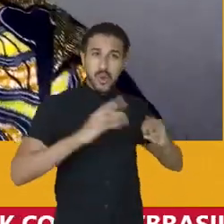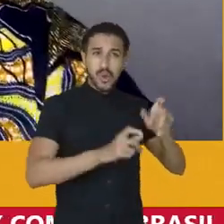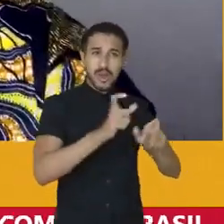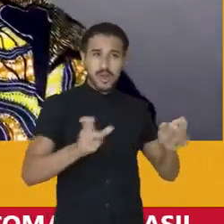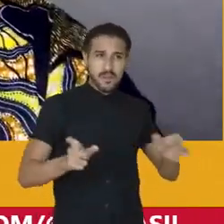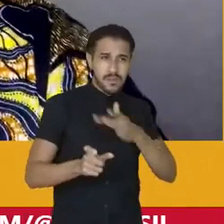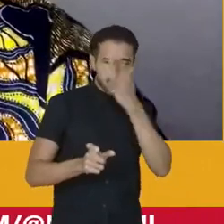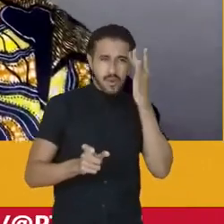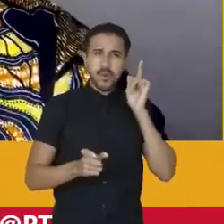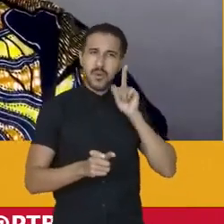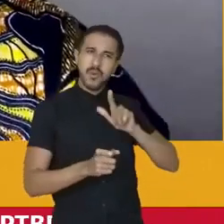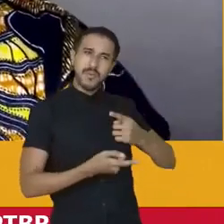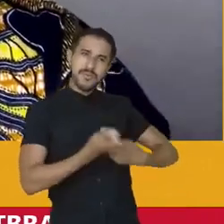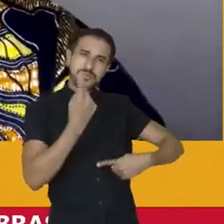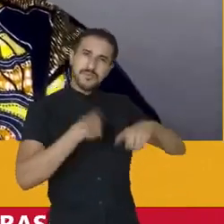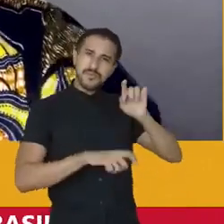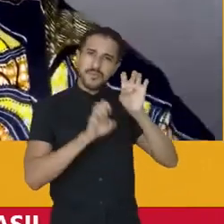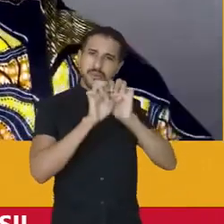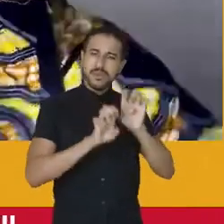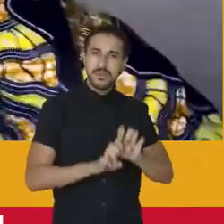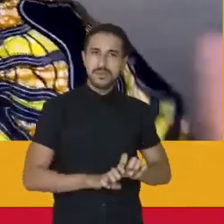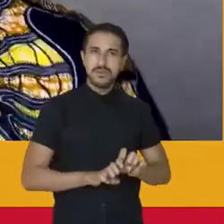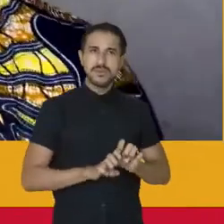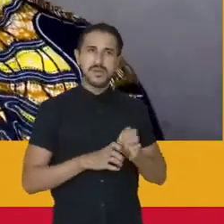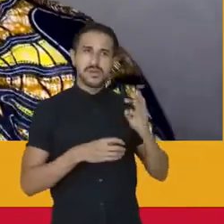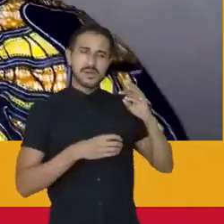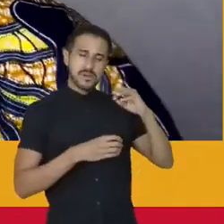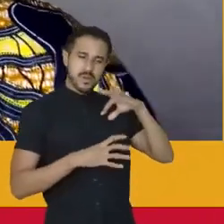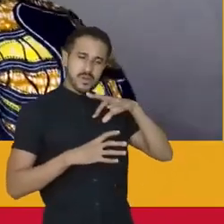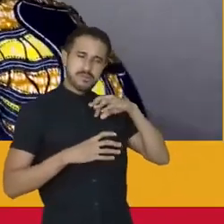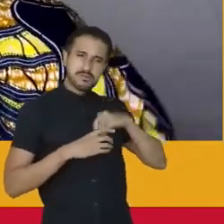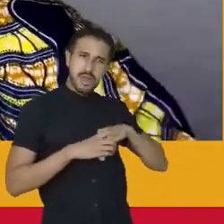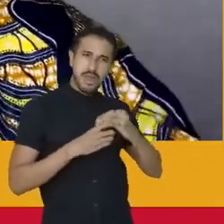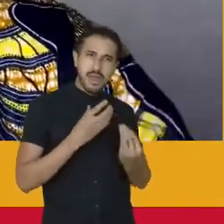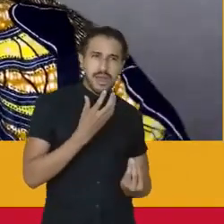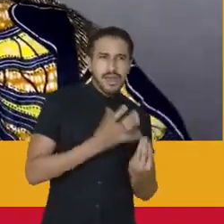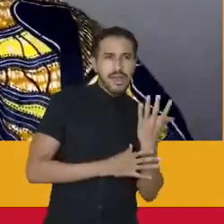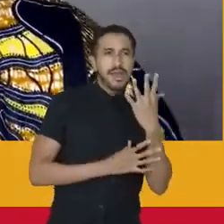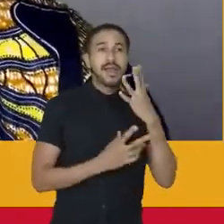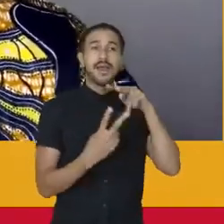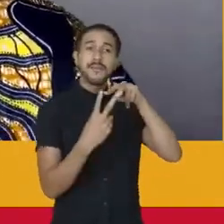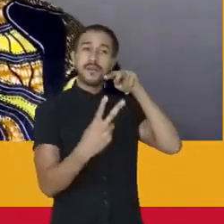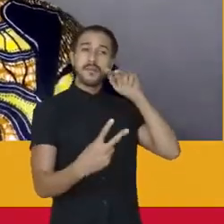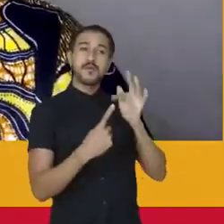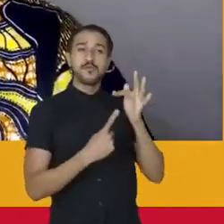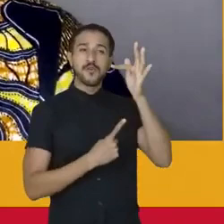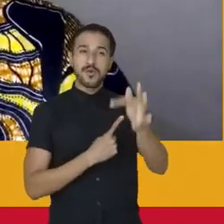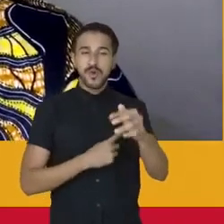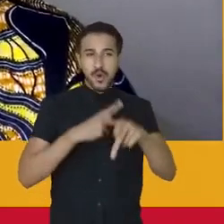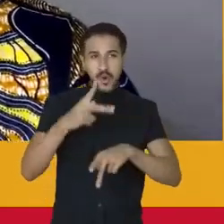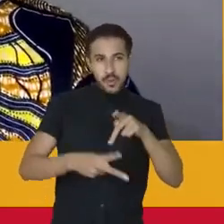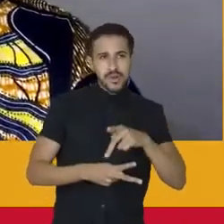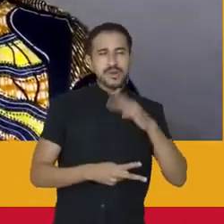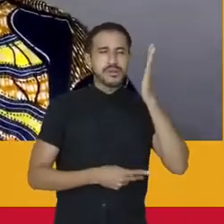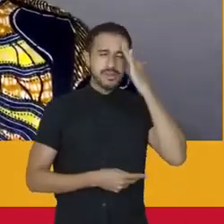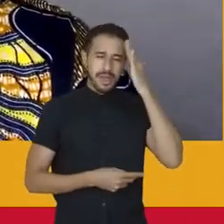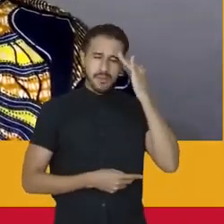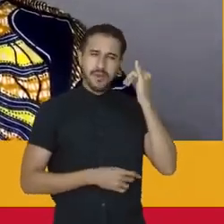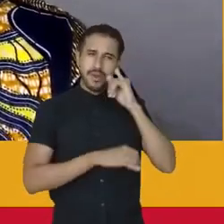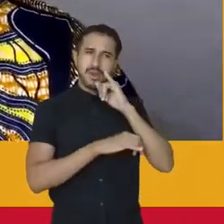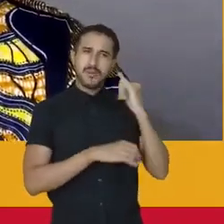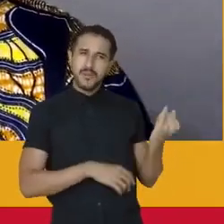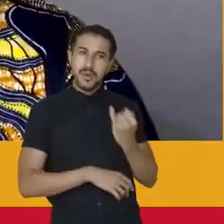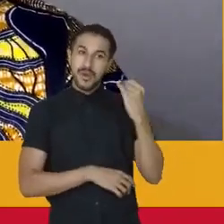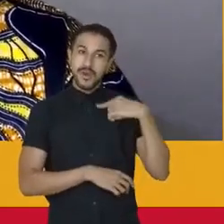a gente começa a modificar a estrutura de dentro para fora, de fora para dentro e a criar perspectiva para que a população saiba da importância de